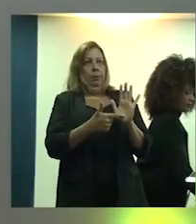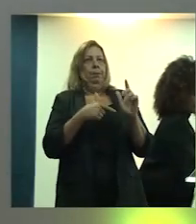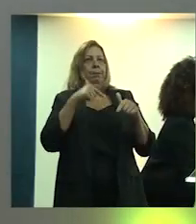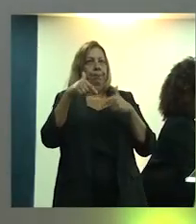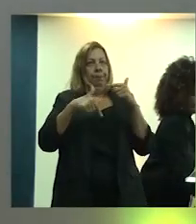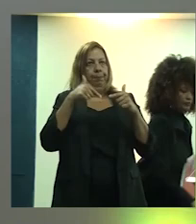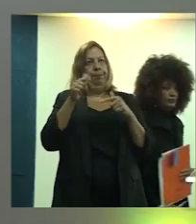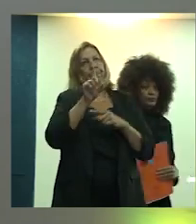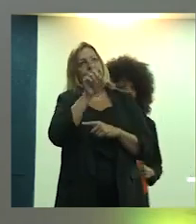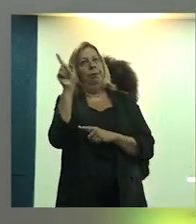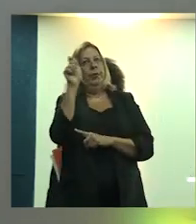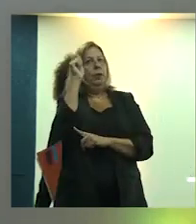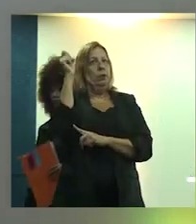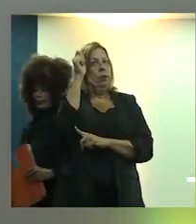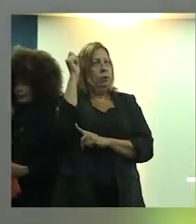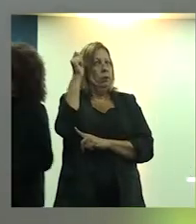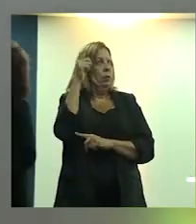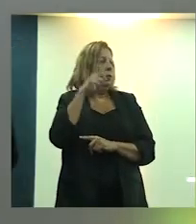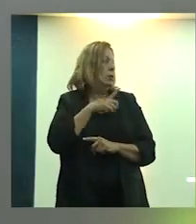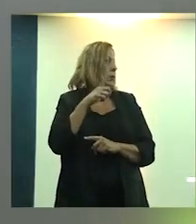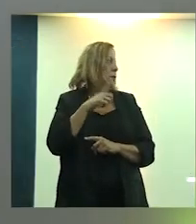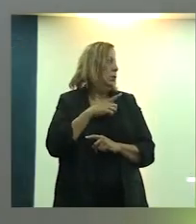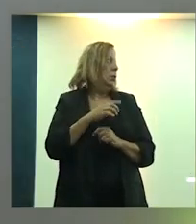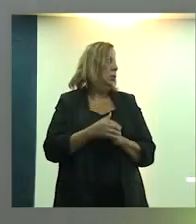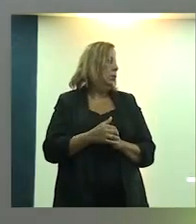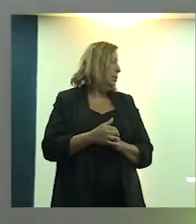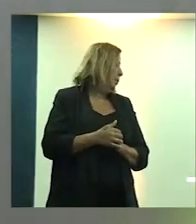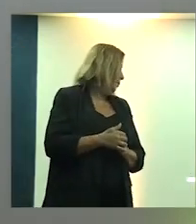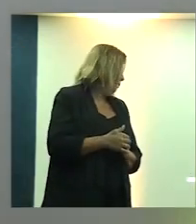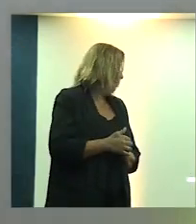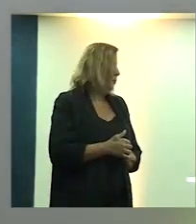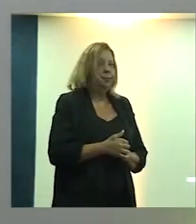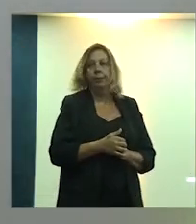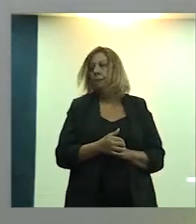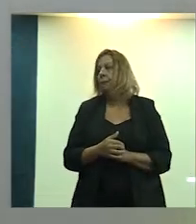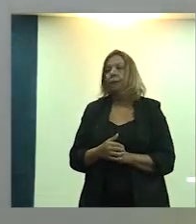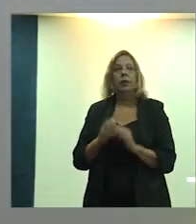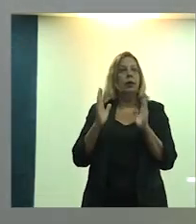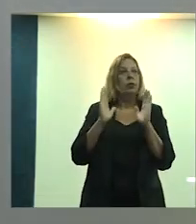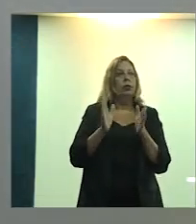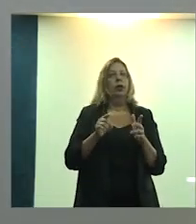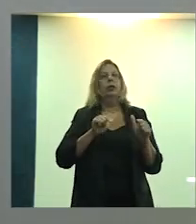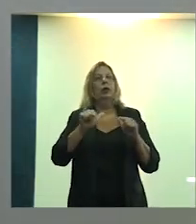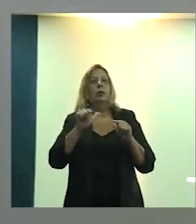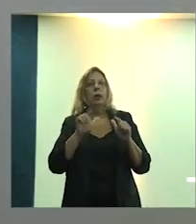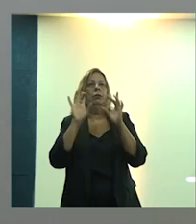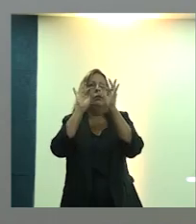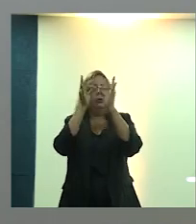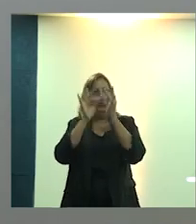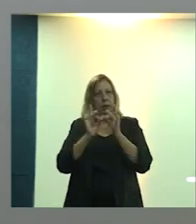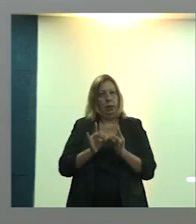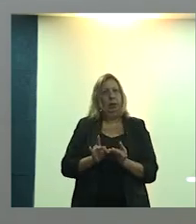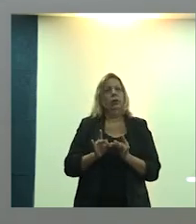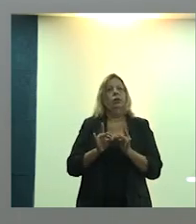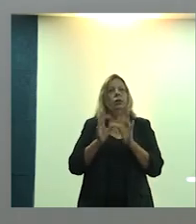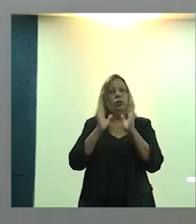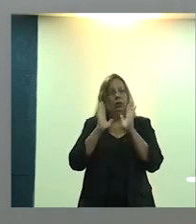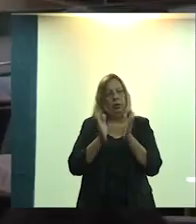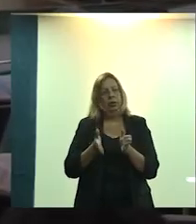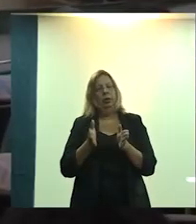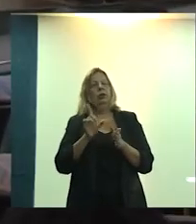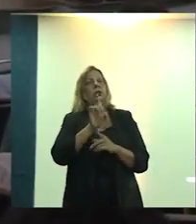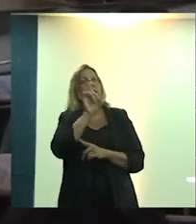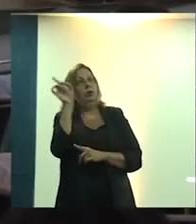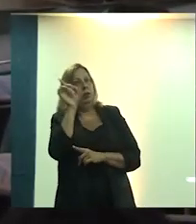Rio Grande do Sul. Uma parte já foi trabalhada na oficina, os bastidores, eu diria, já foi trabalhado na